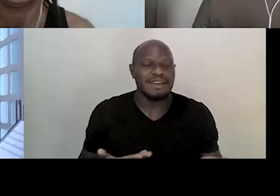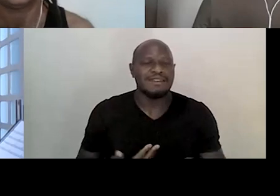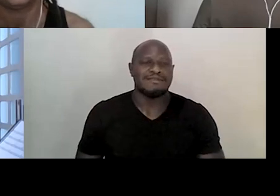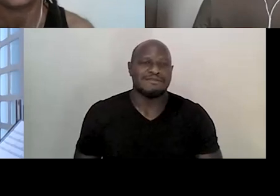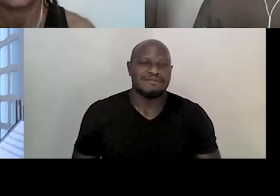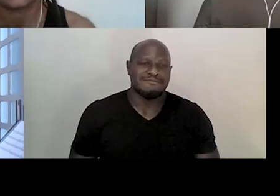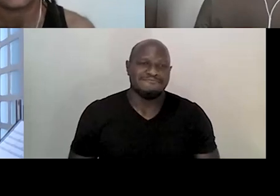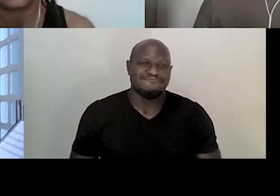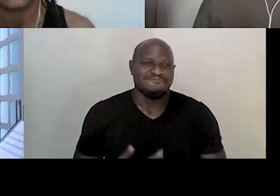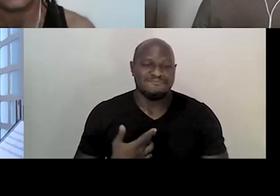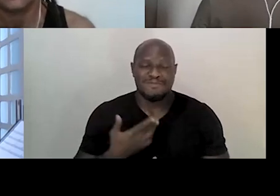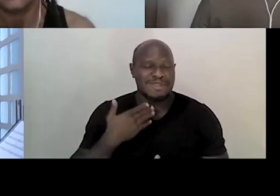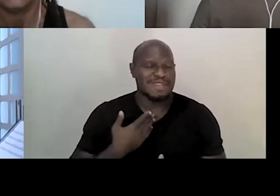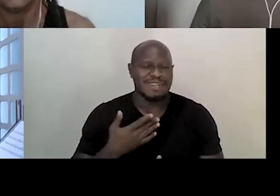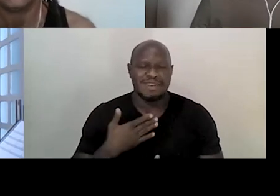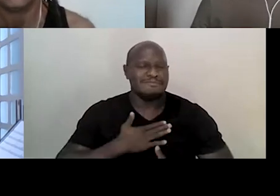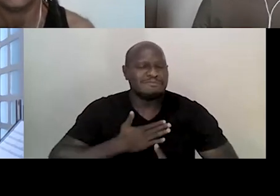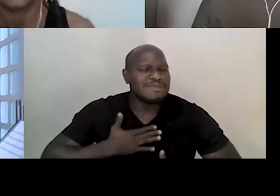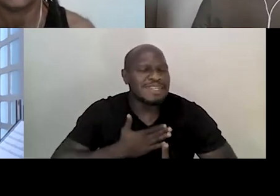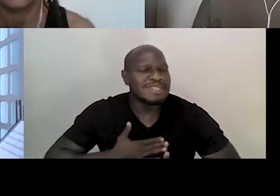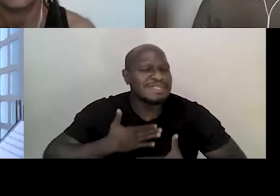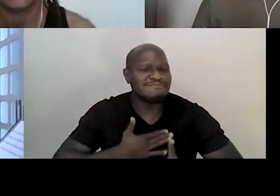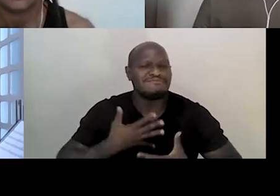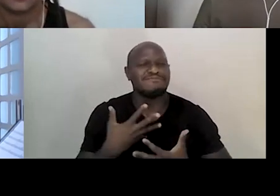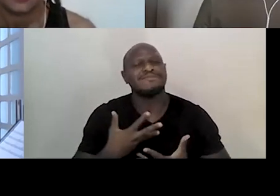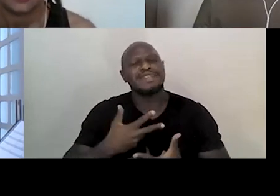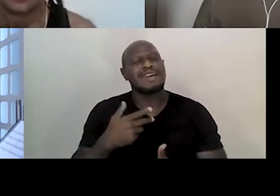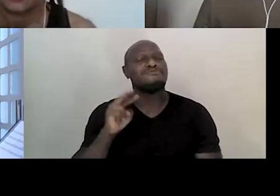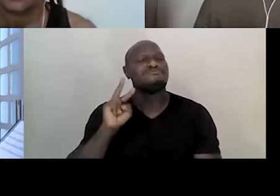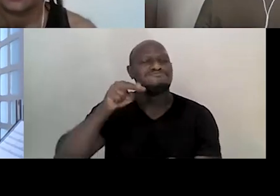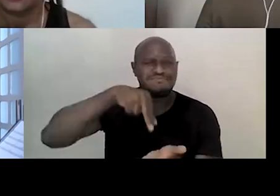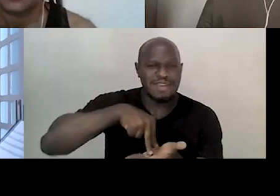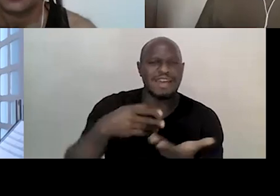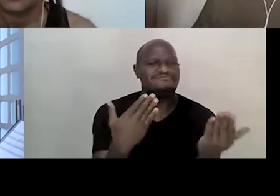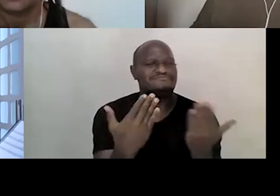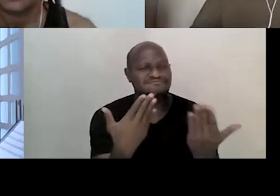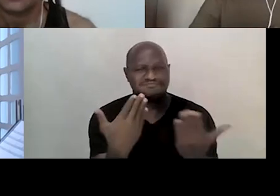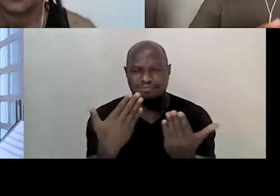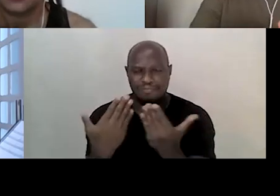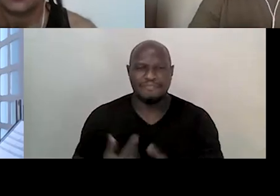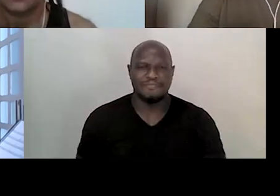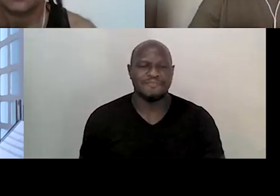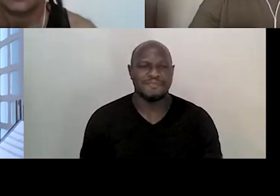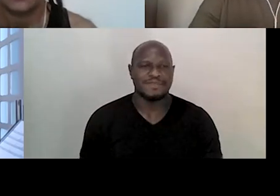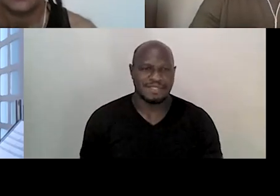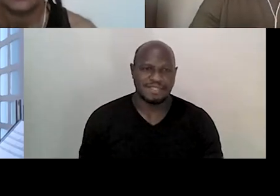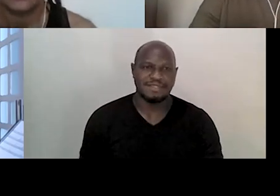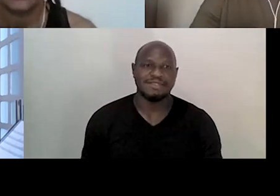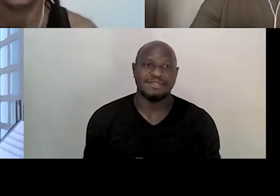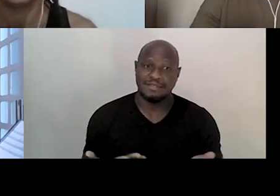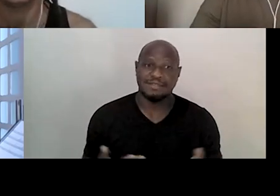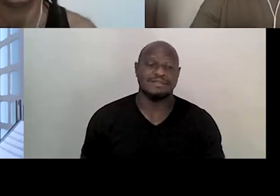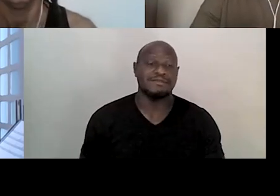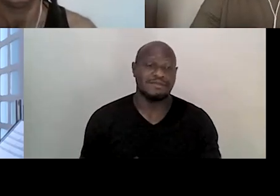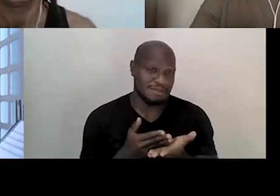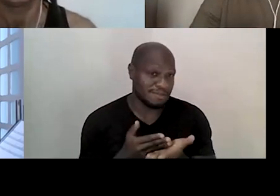é honra imensa, é um prazer imenso de estar aqui com cada um de vocês. E para a gente abrir